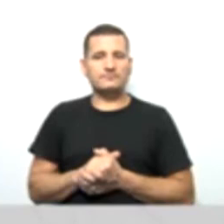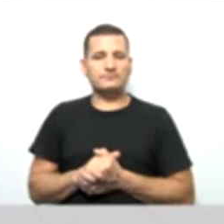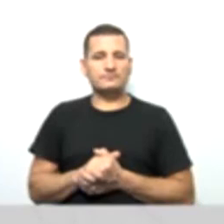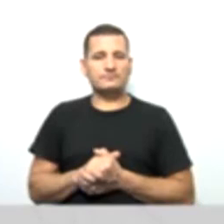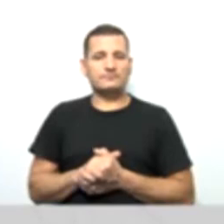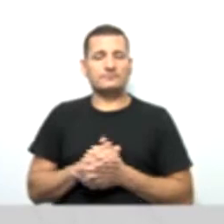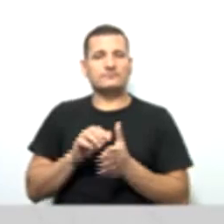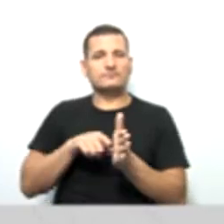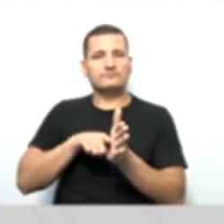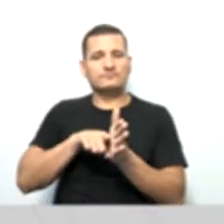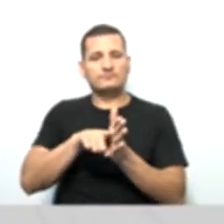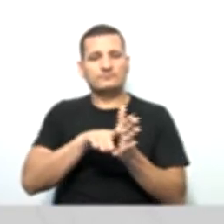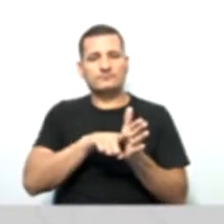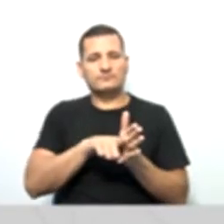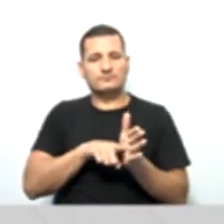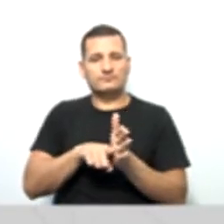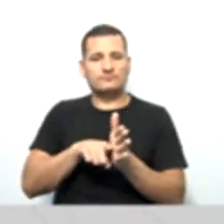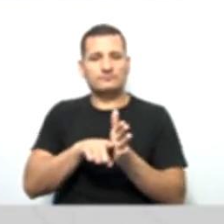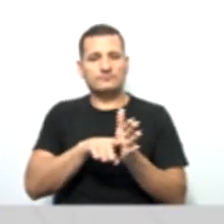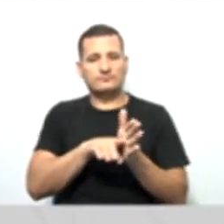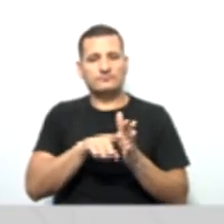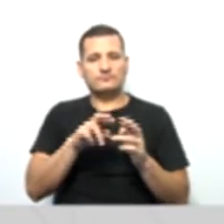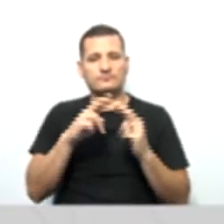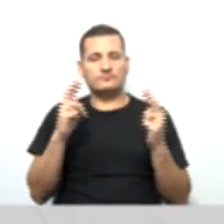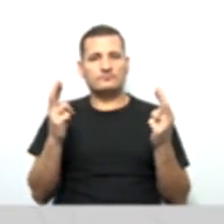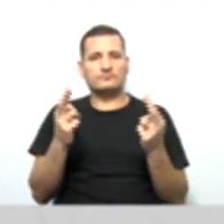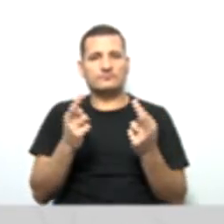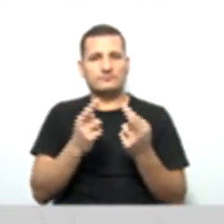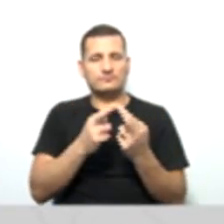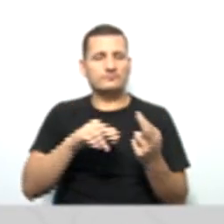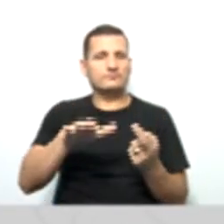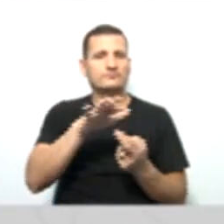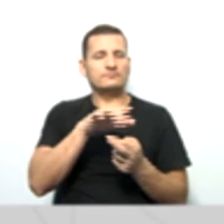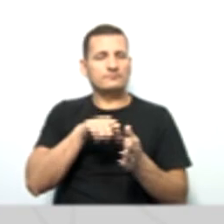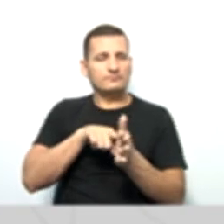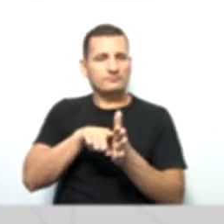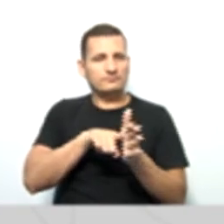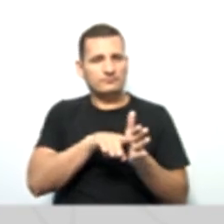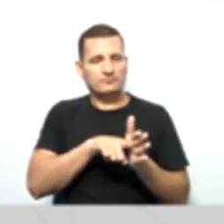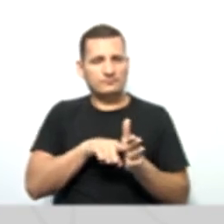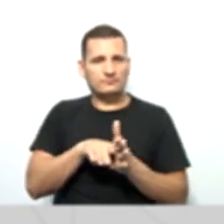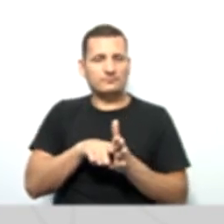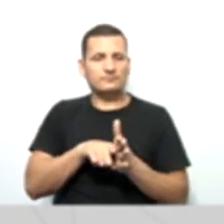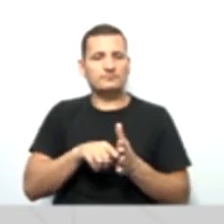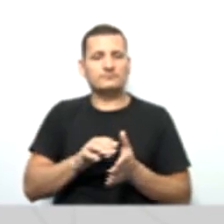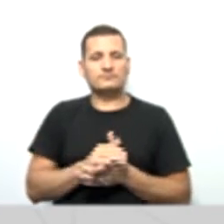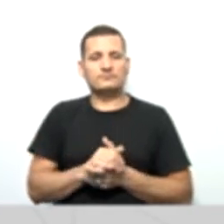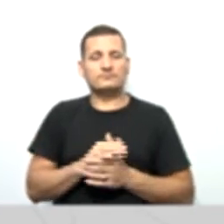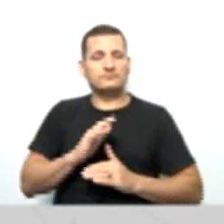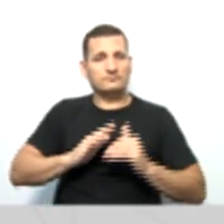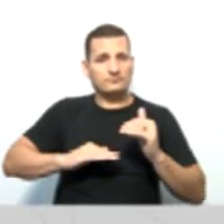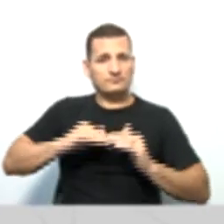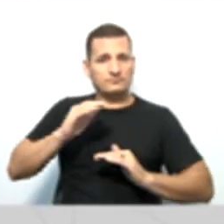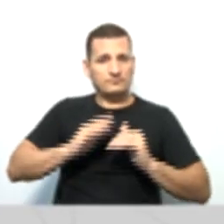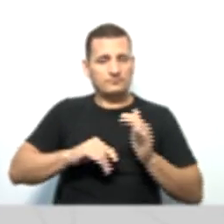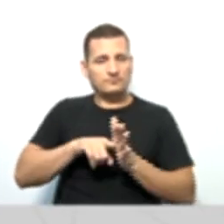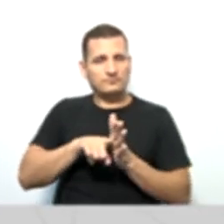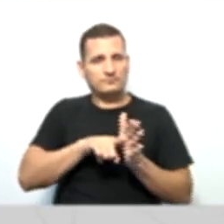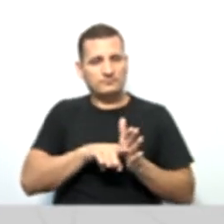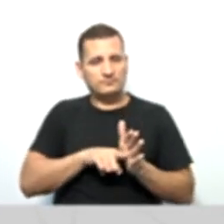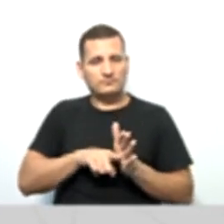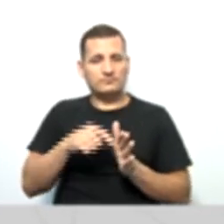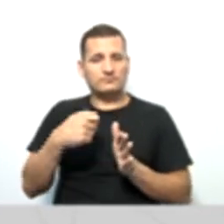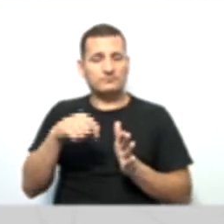Auditoria nas Assembleias Gerais. Com relação à auditoria nas Assembleias Gerais, o auditor, ele deve verificar